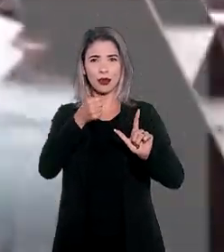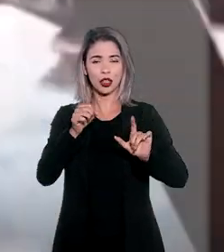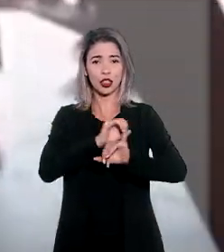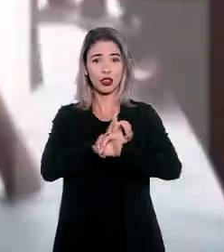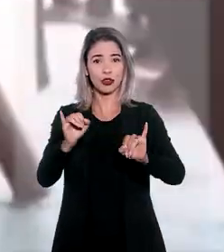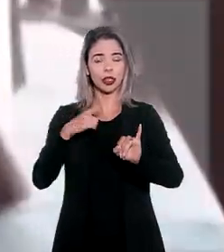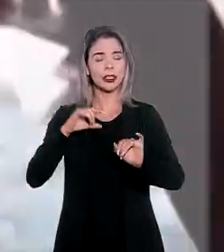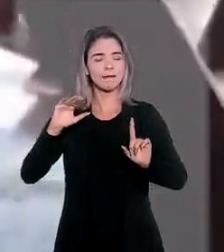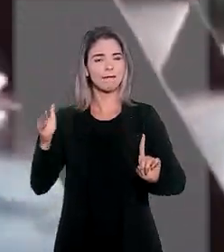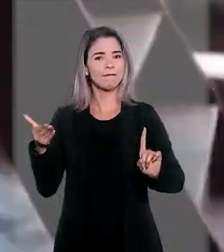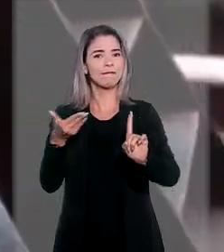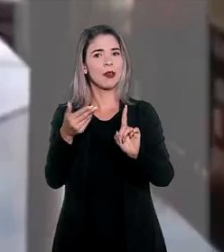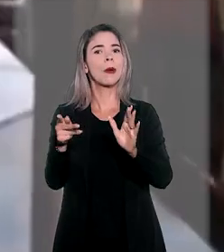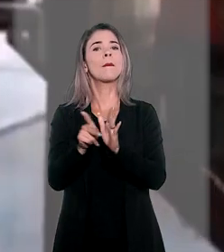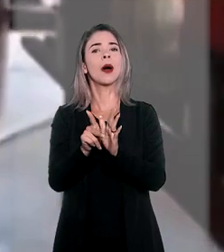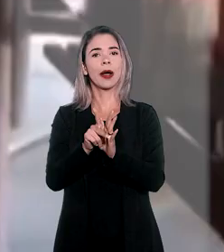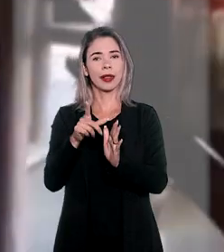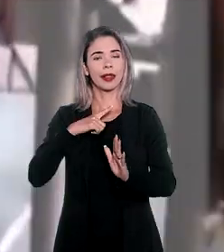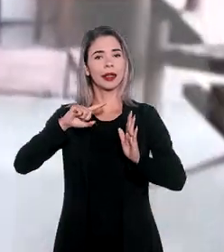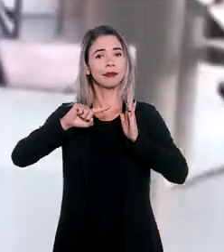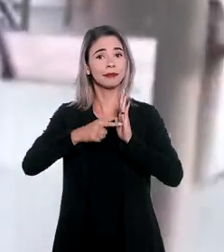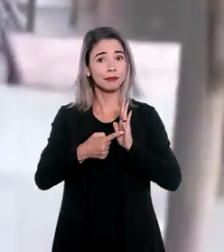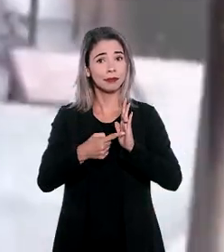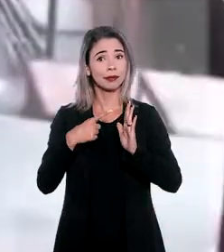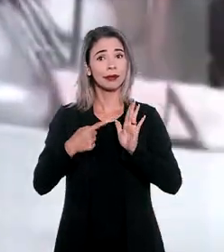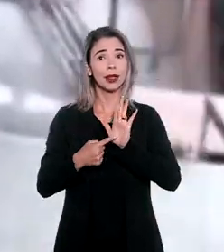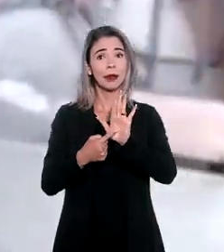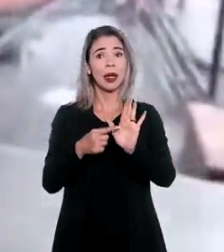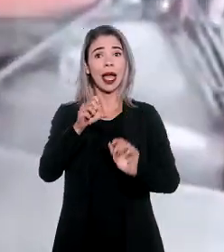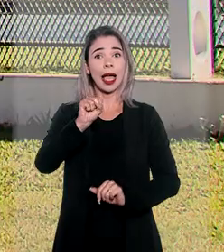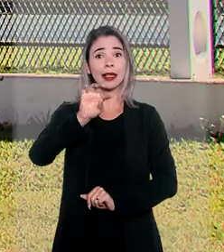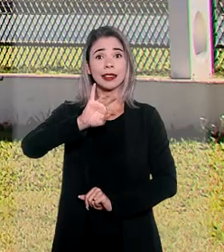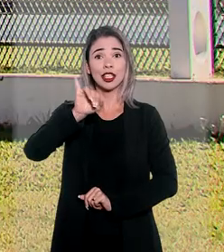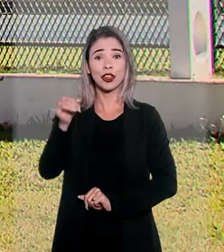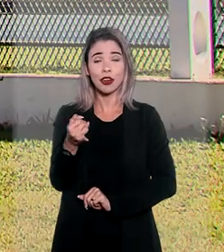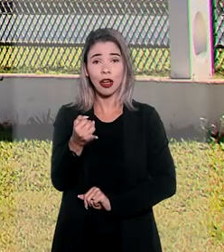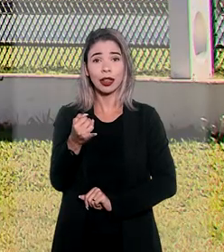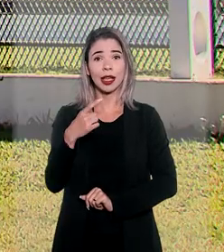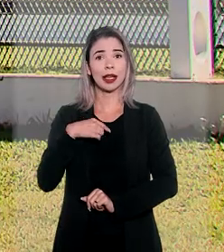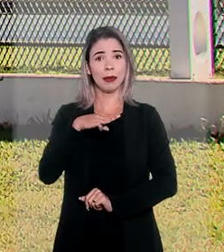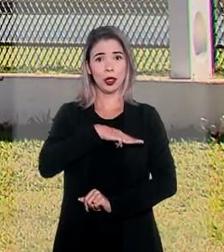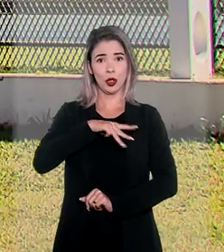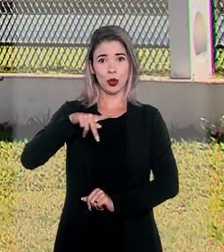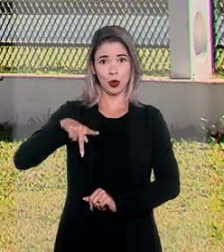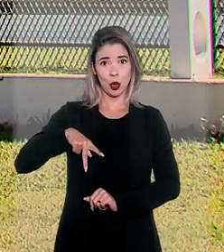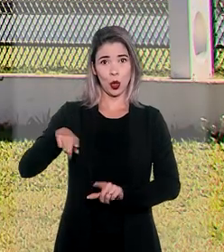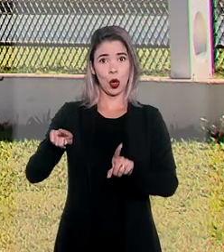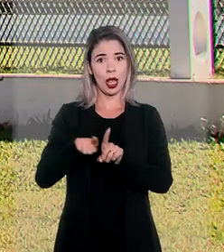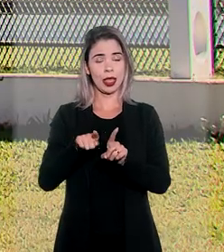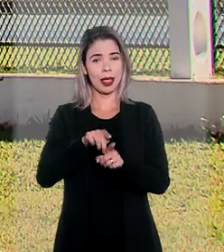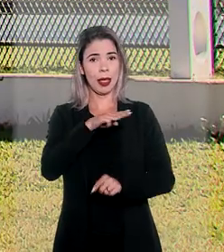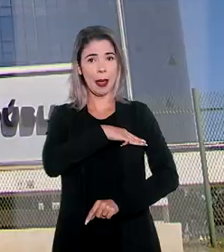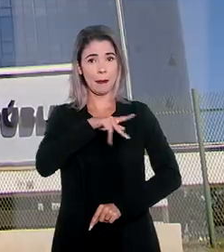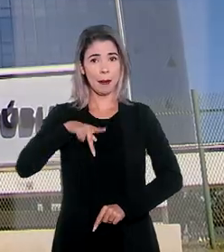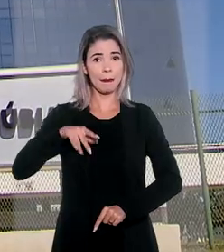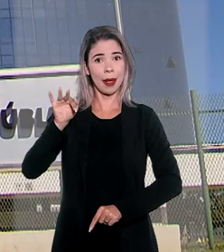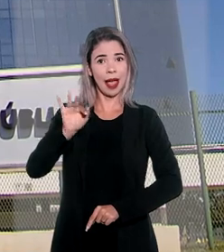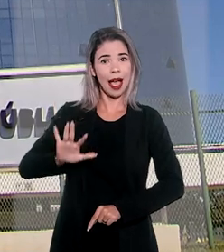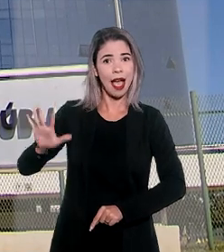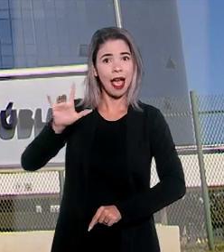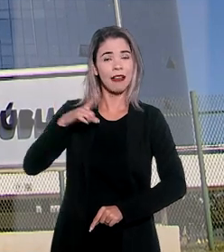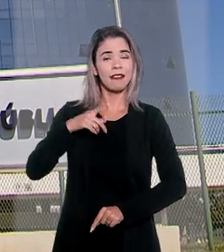representaram quanto o autor das críticas. Na denúncia apresentada ao STJ, o Ministério Público Federal, o MPF,